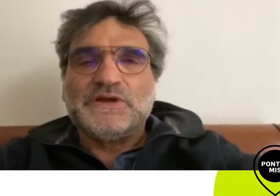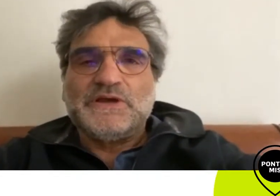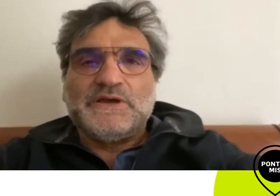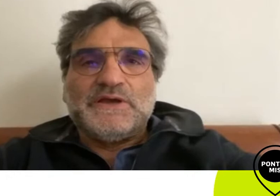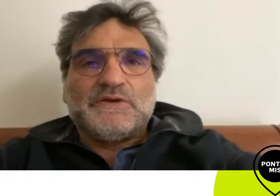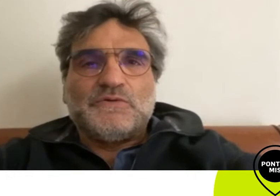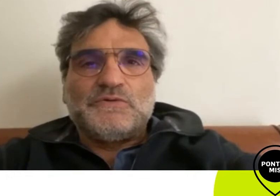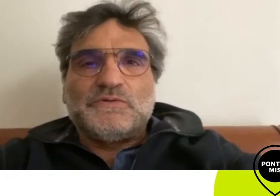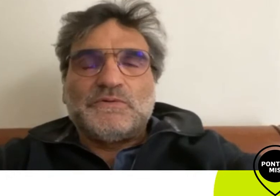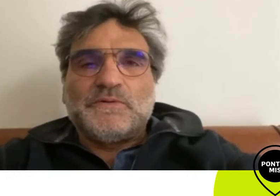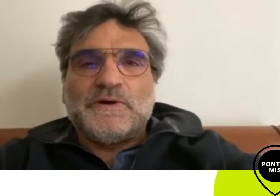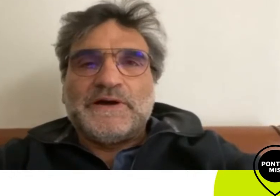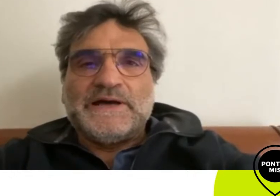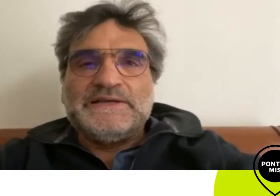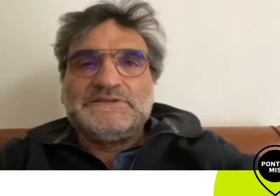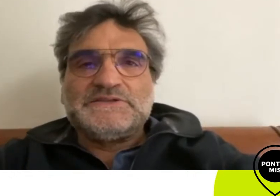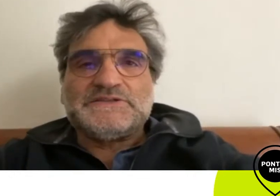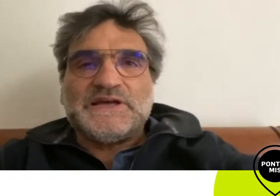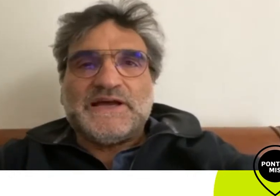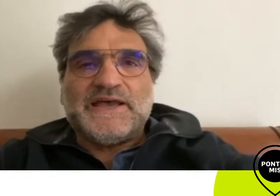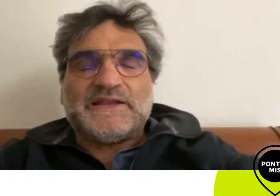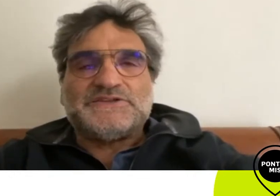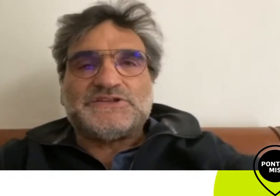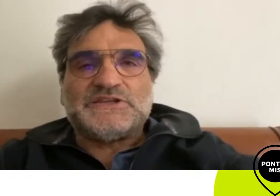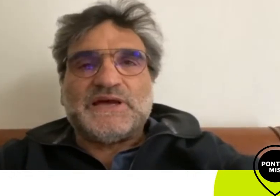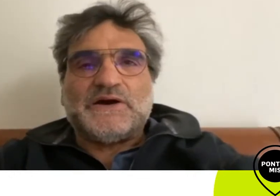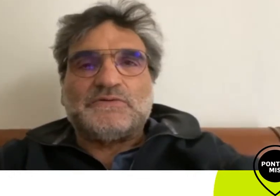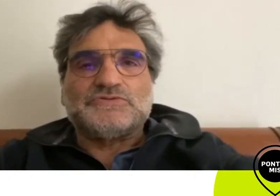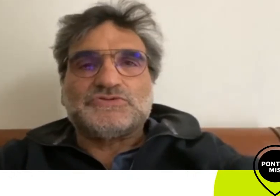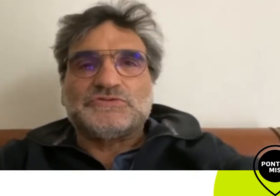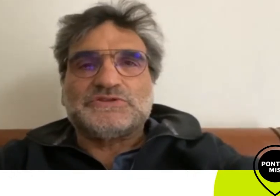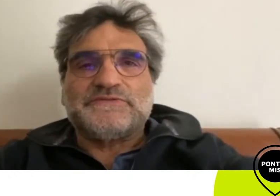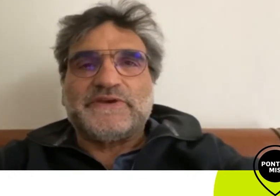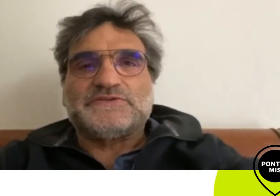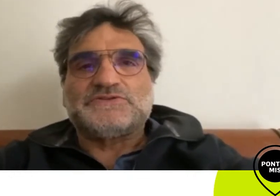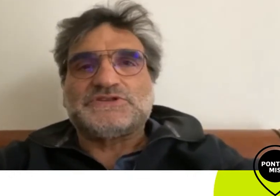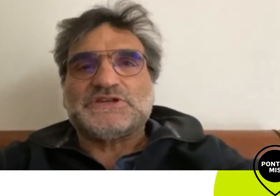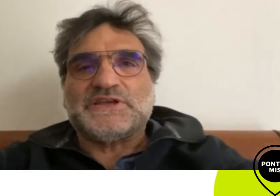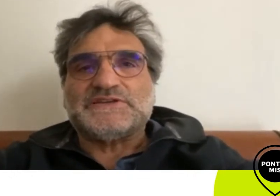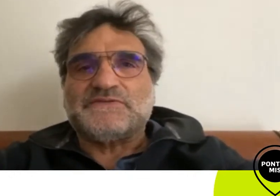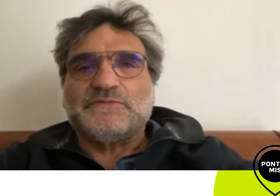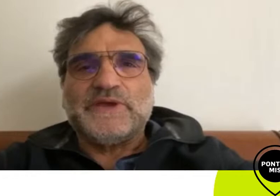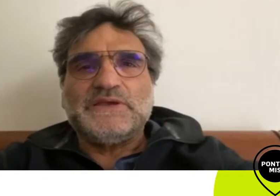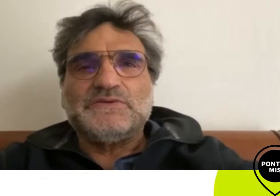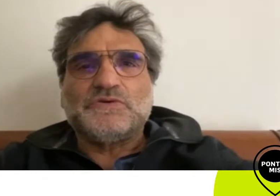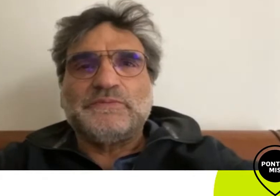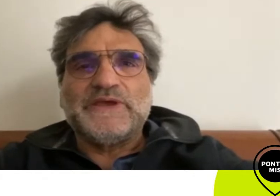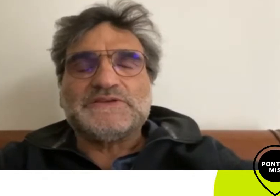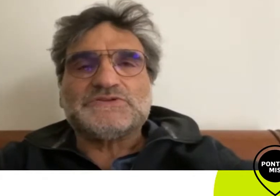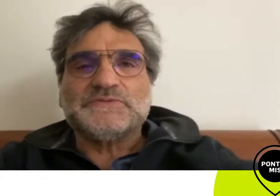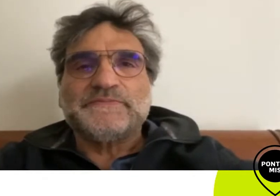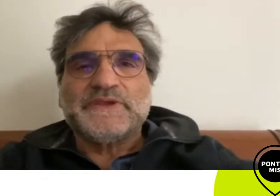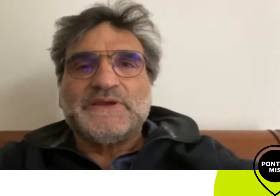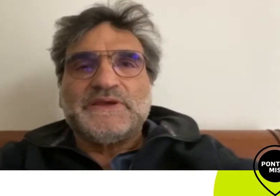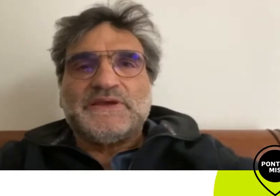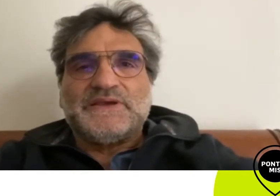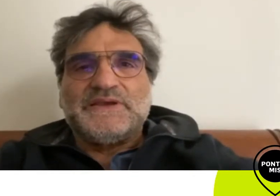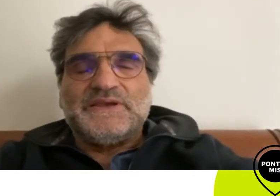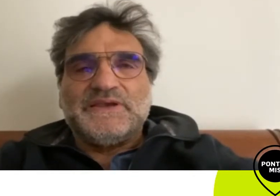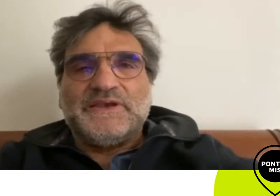feito com antes da era digital os efeitos digitais estavam bem no começo